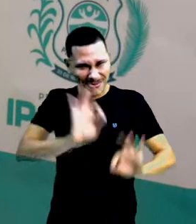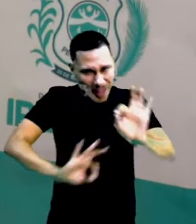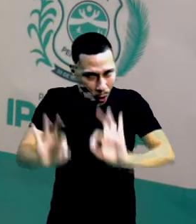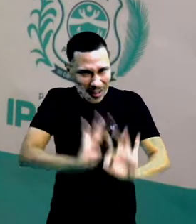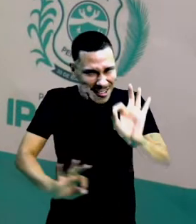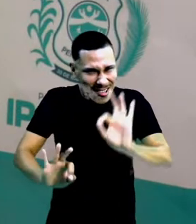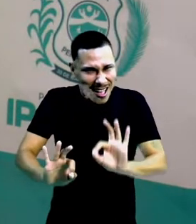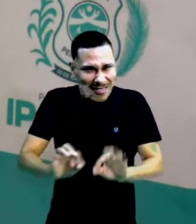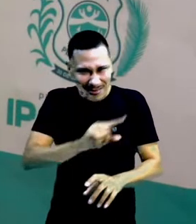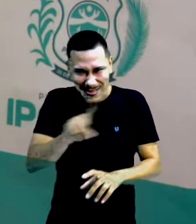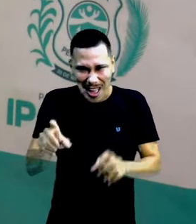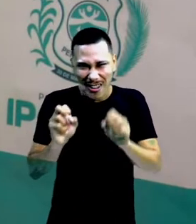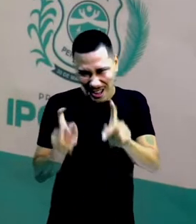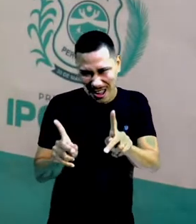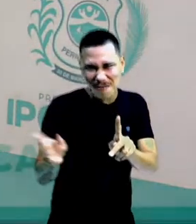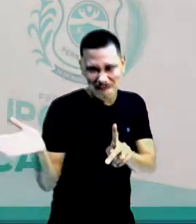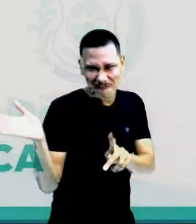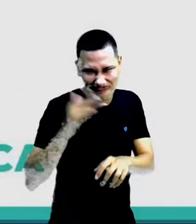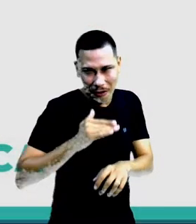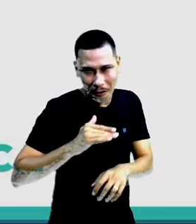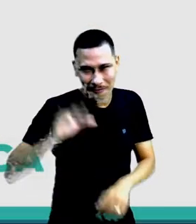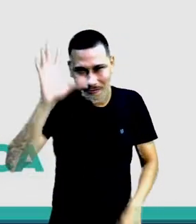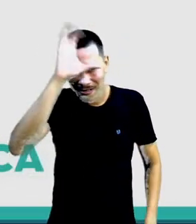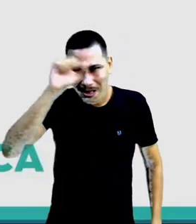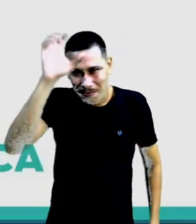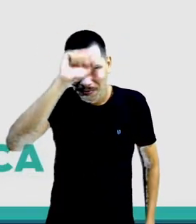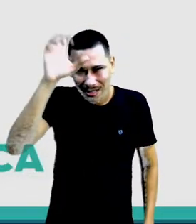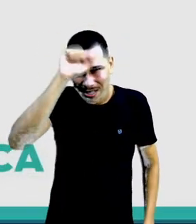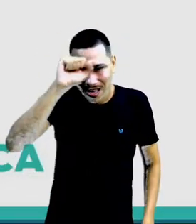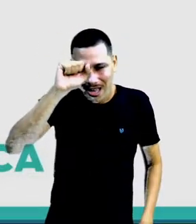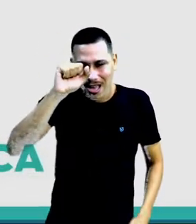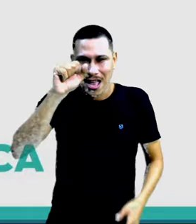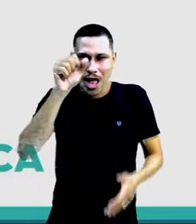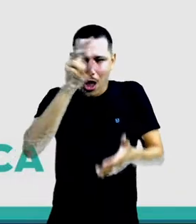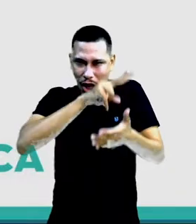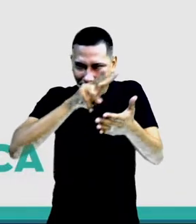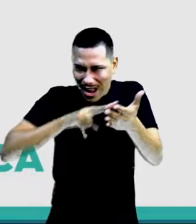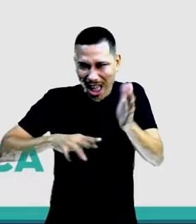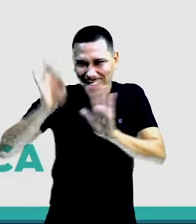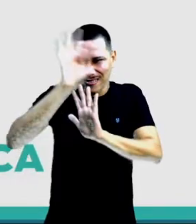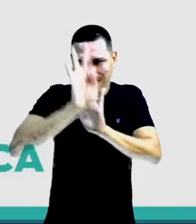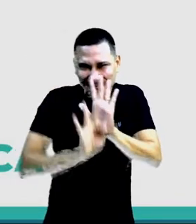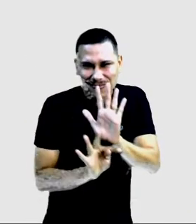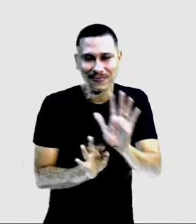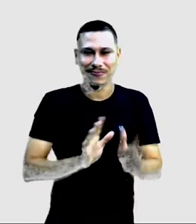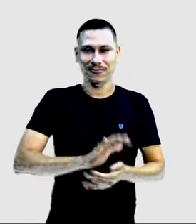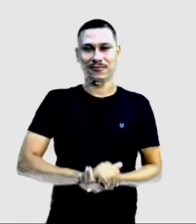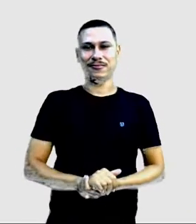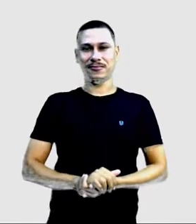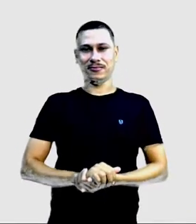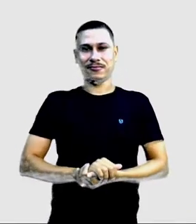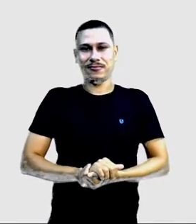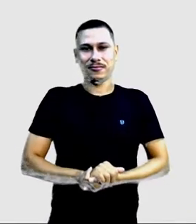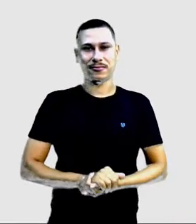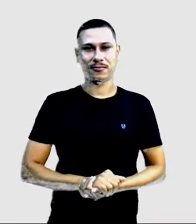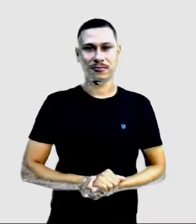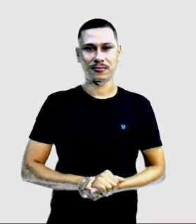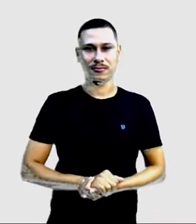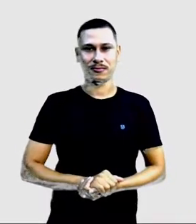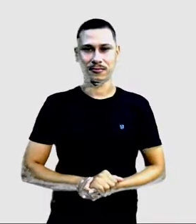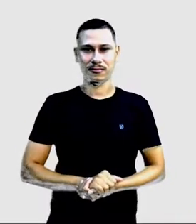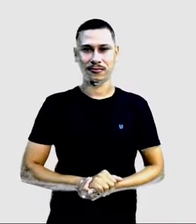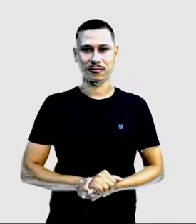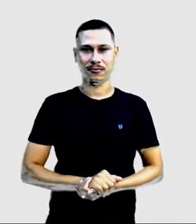Todo mundo preparado? Vamos juntos fazer uma interpretação de texto. Vamos lá?